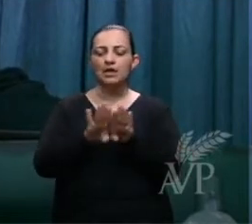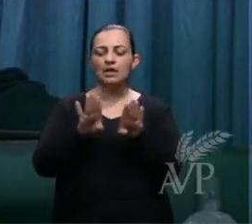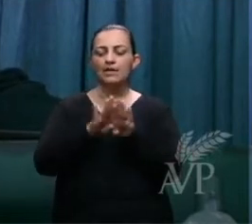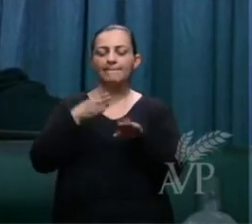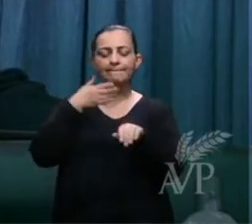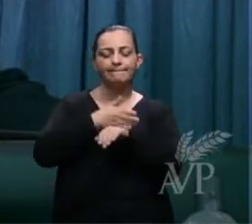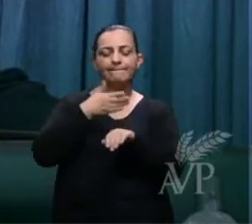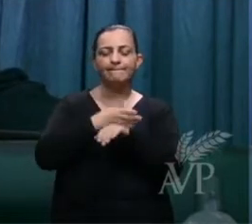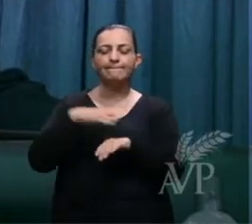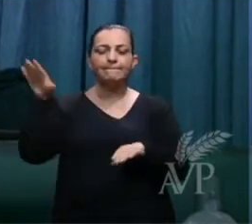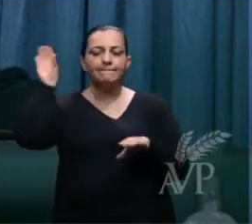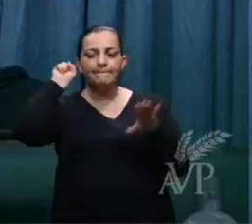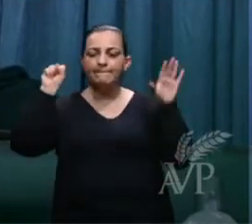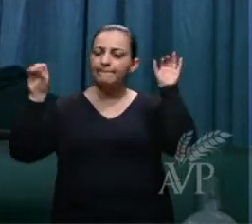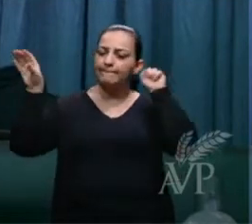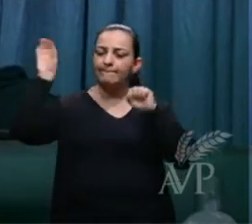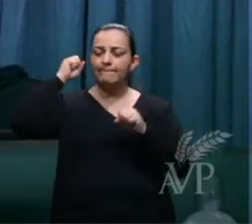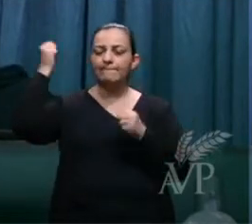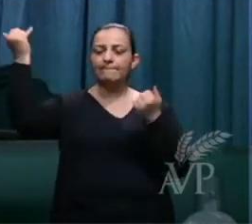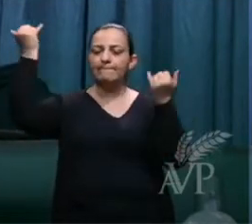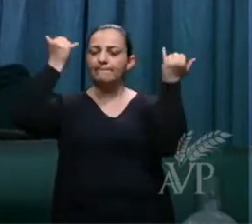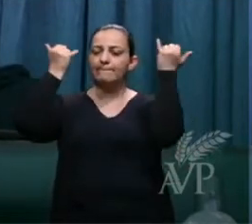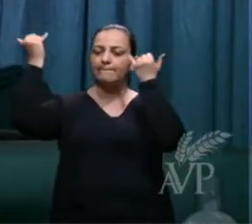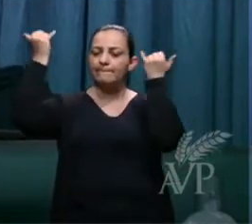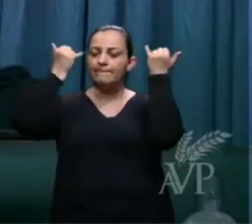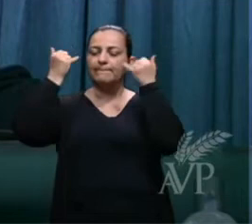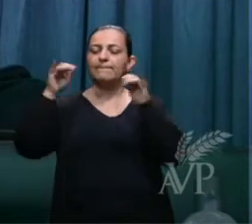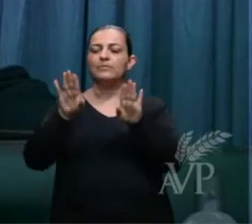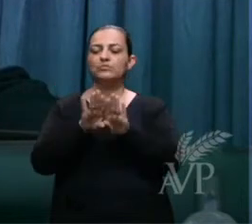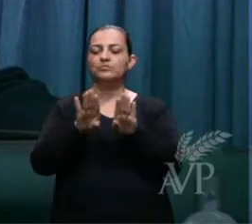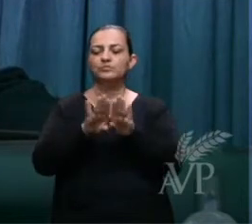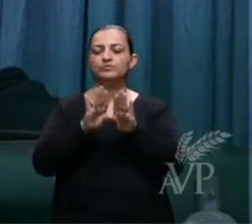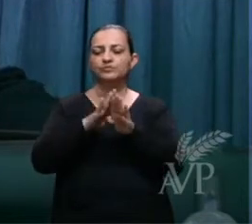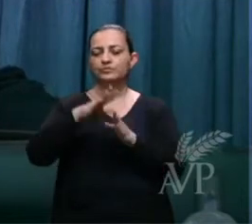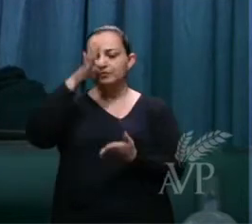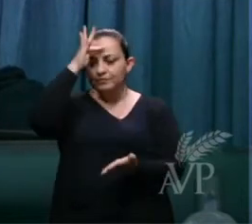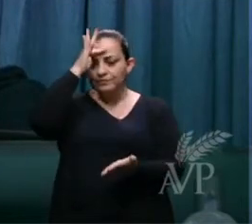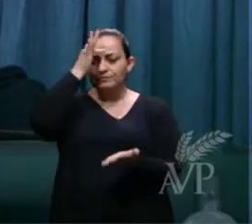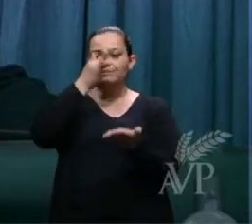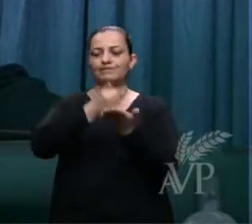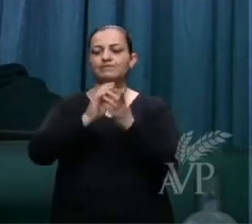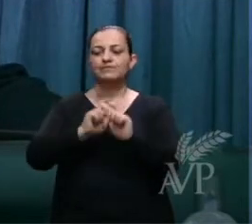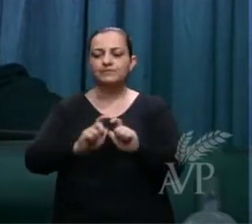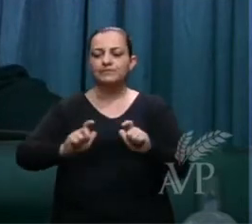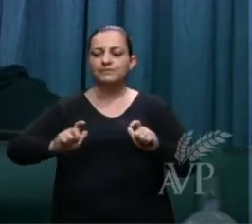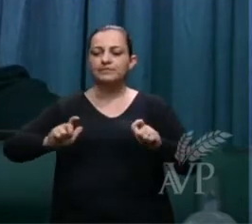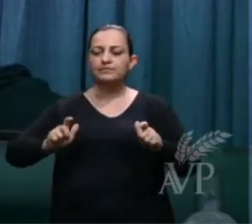ouvir a palavra e assim a nossa fé crescer.